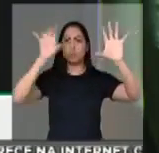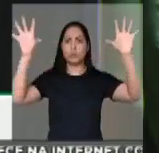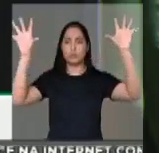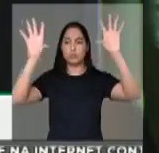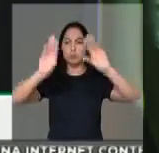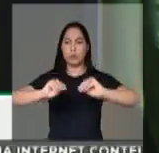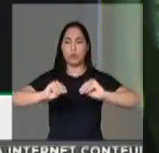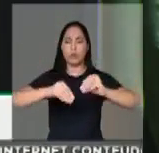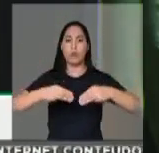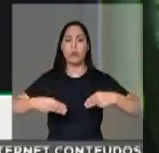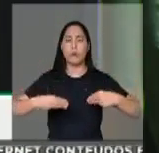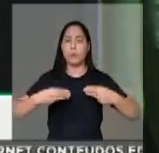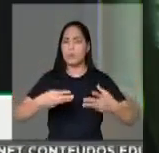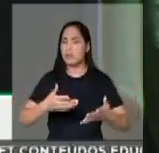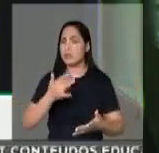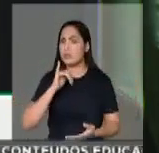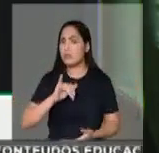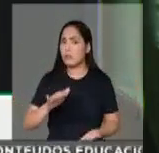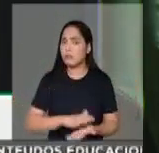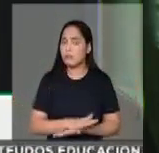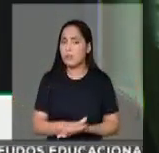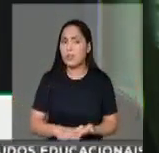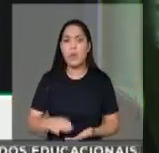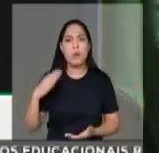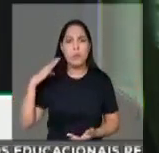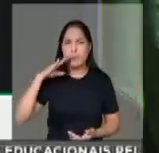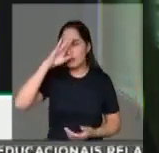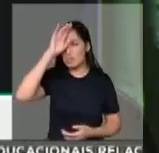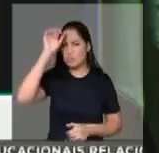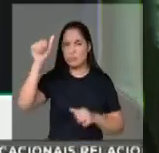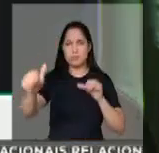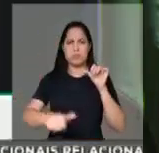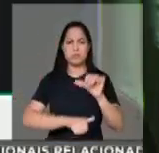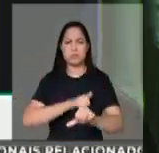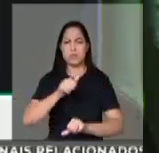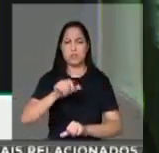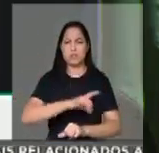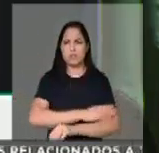desdenhou disso. Bolsonaro faz esse país transformar dia em noite.